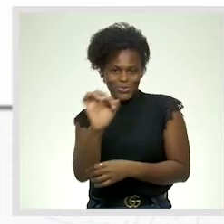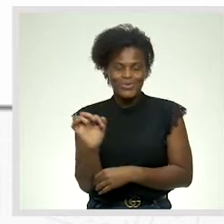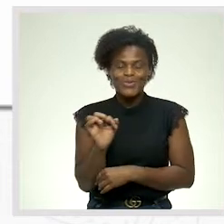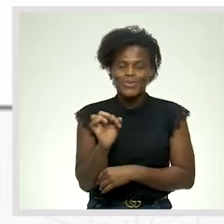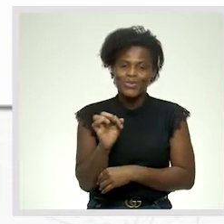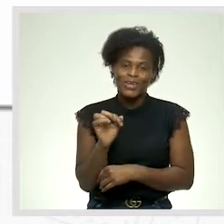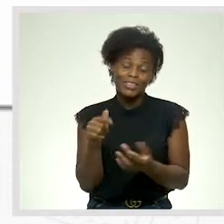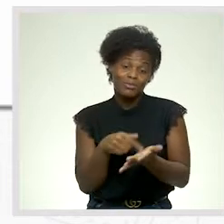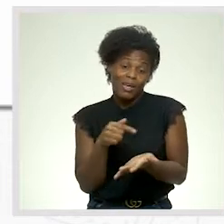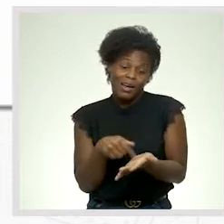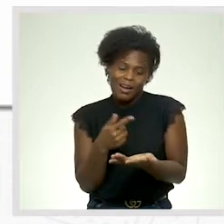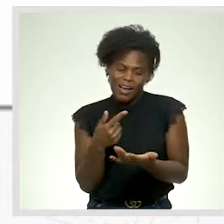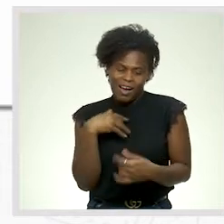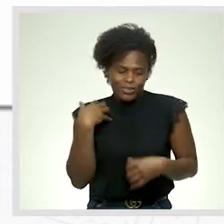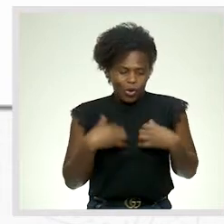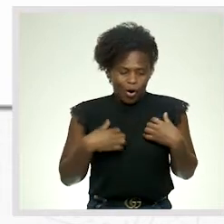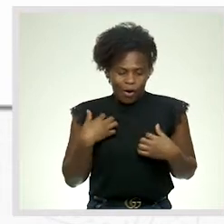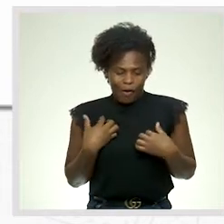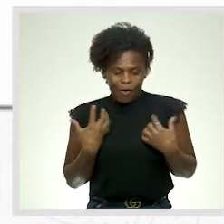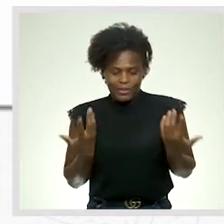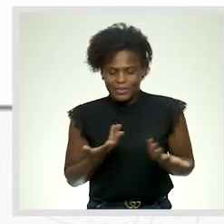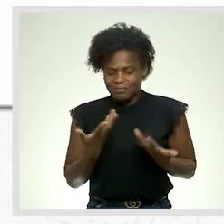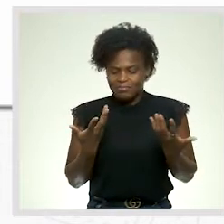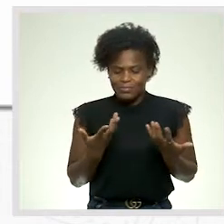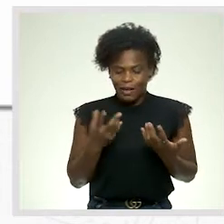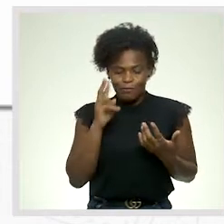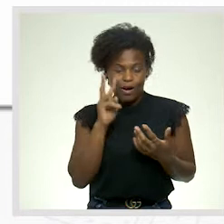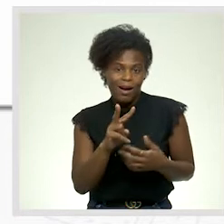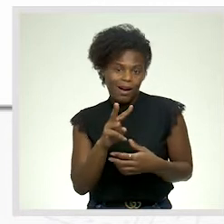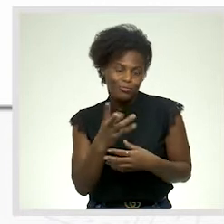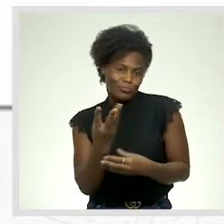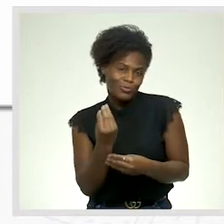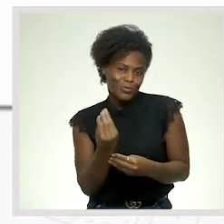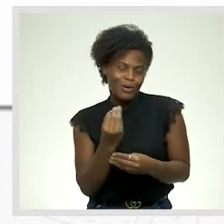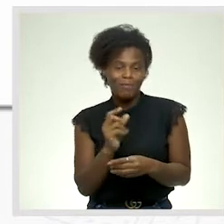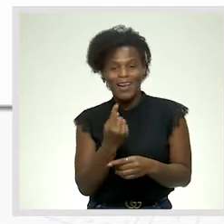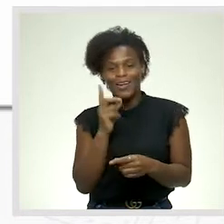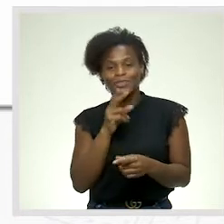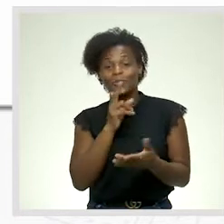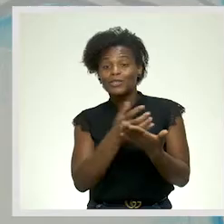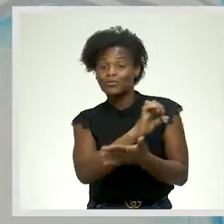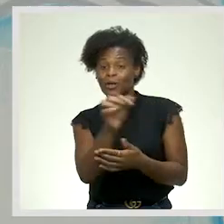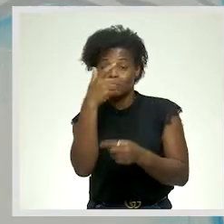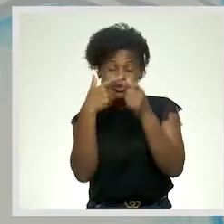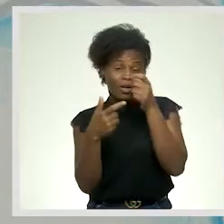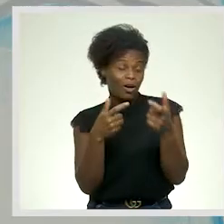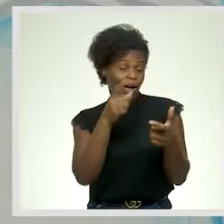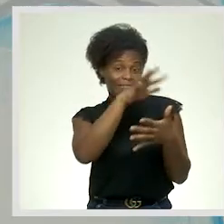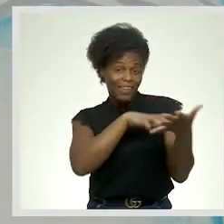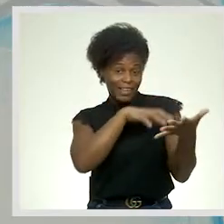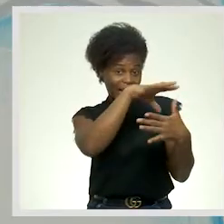aguardando ansiosamente pela Tua resposta. Autor anónimo. E pena que esta